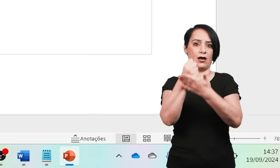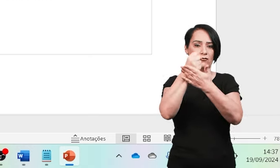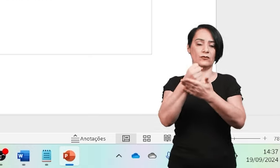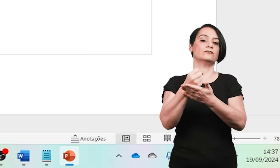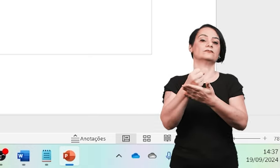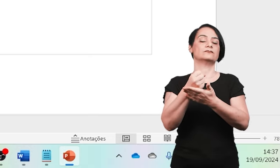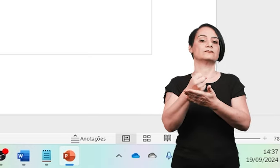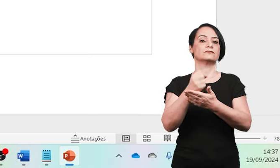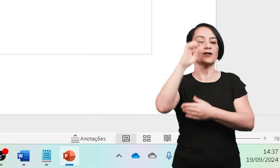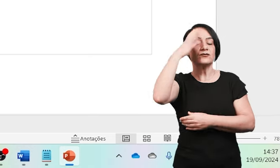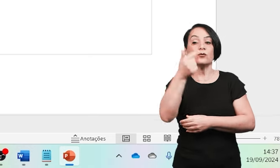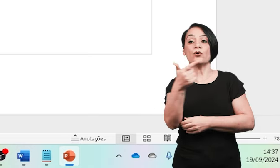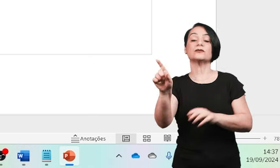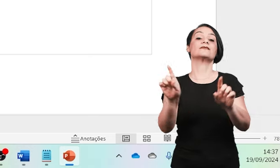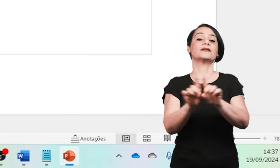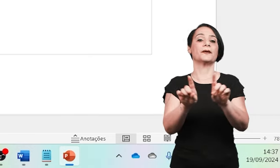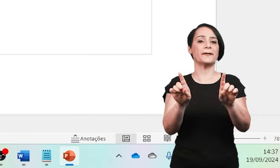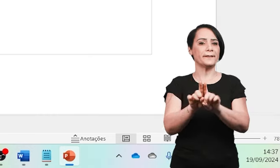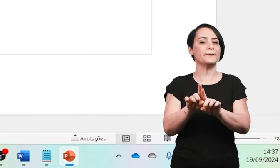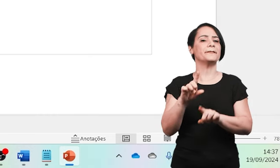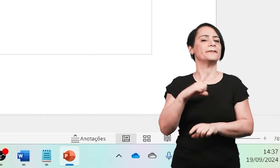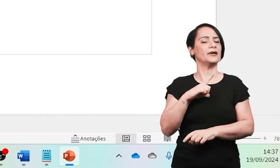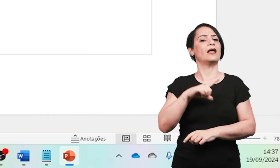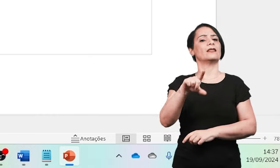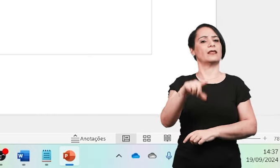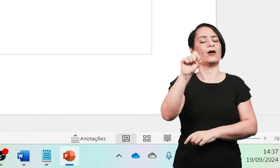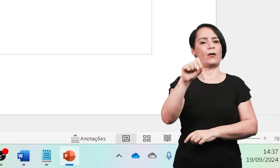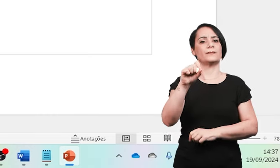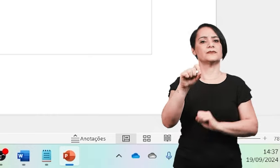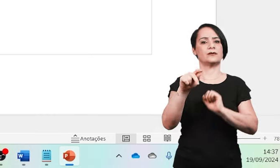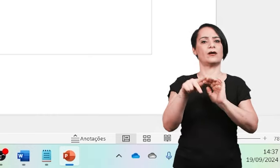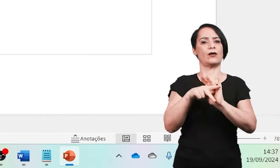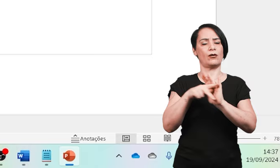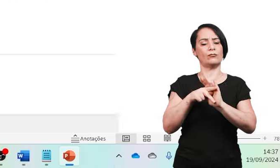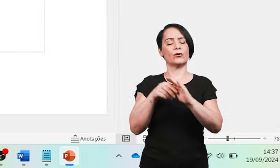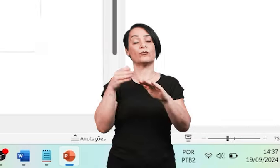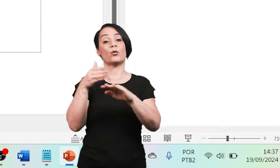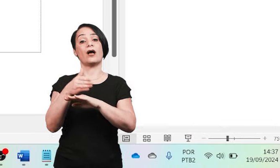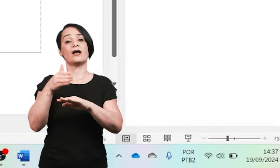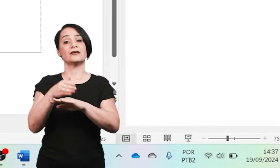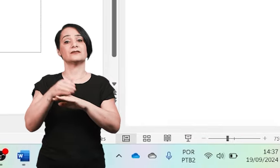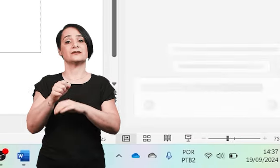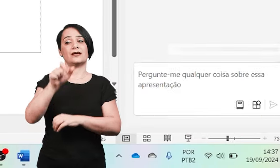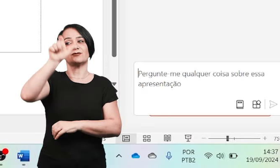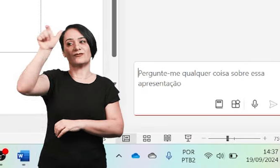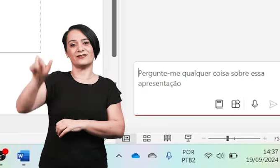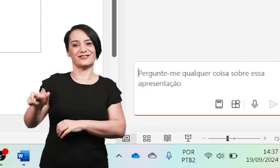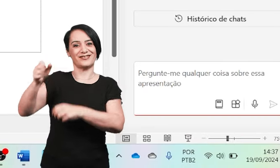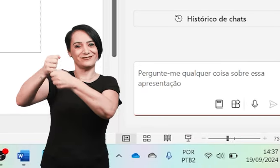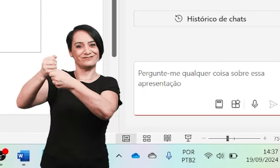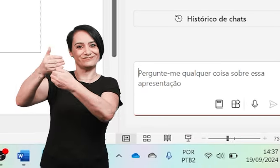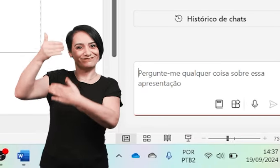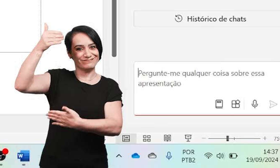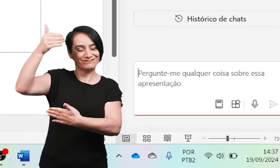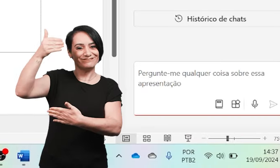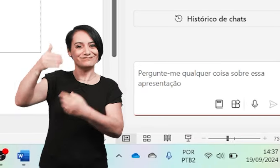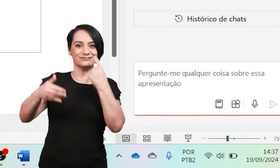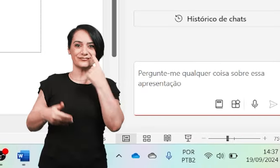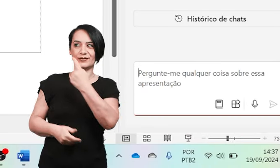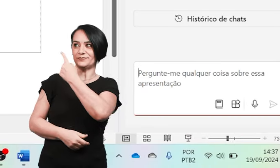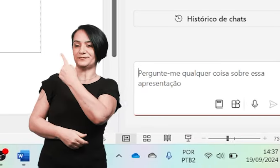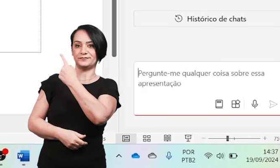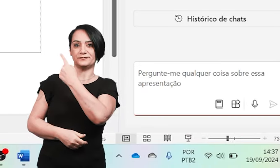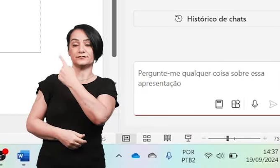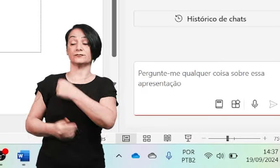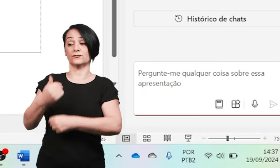E assim como as outras soluções, eu tenho a opção de acessar o Copilot através dessa aba que abre aqui do lado direito.